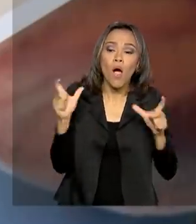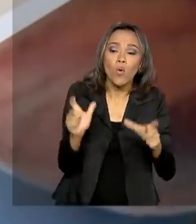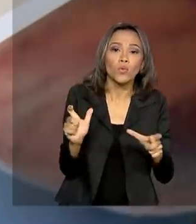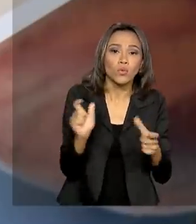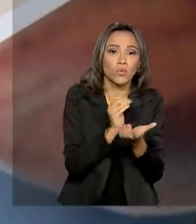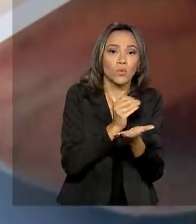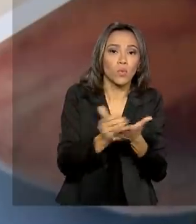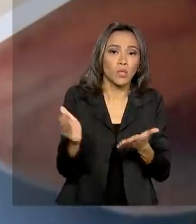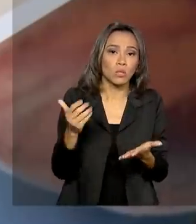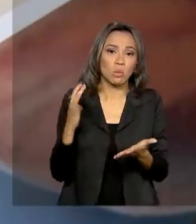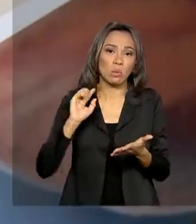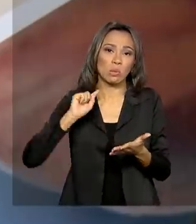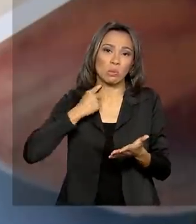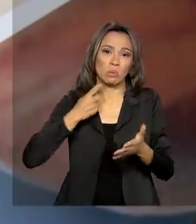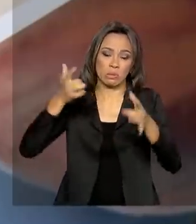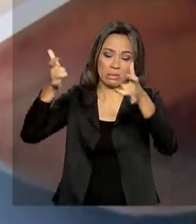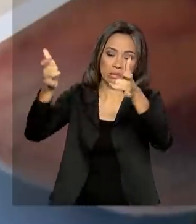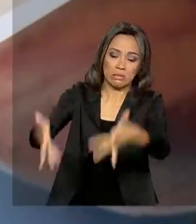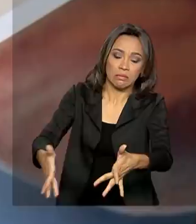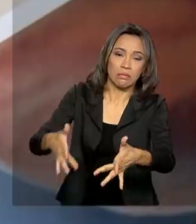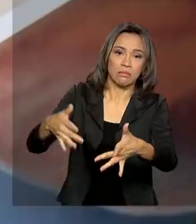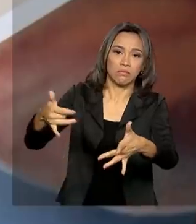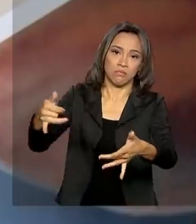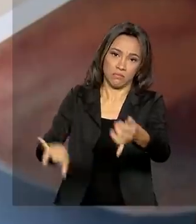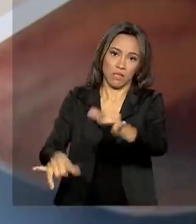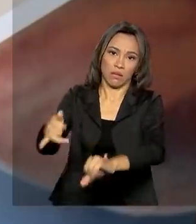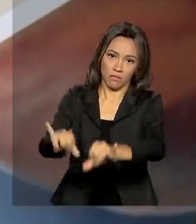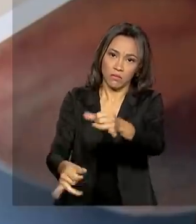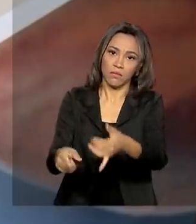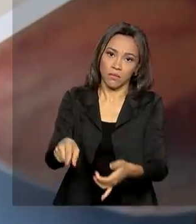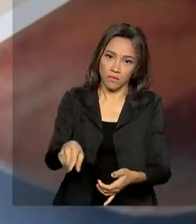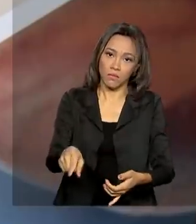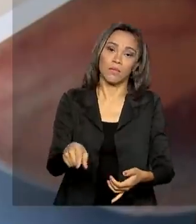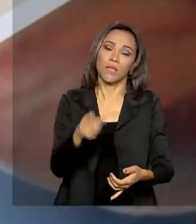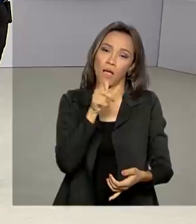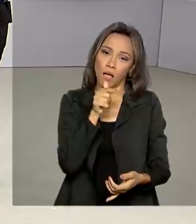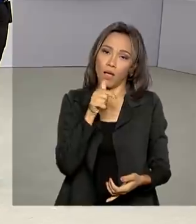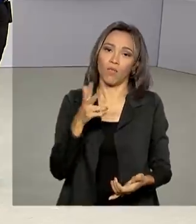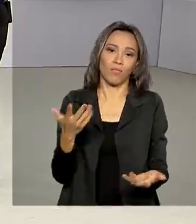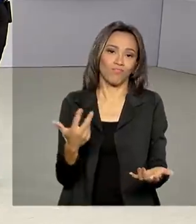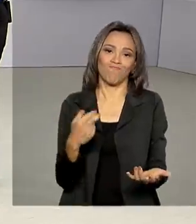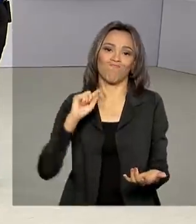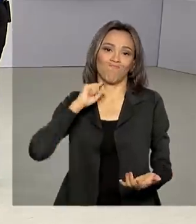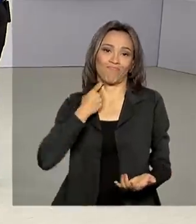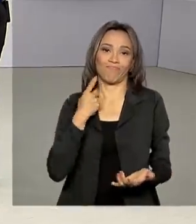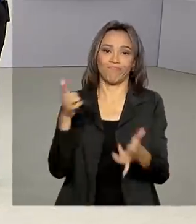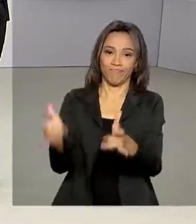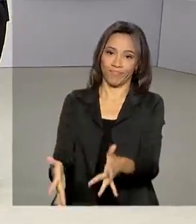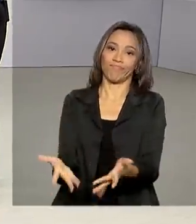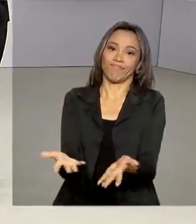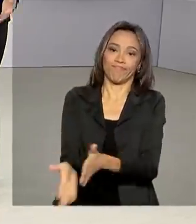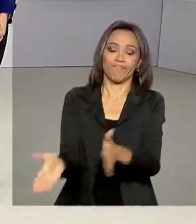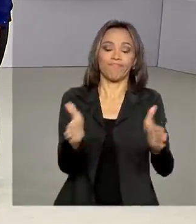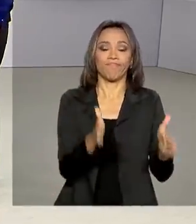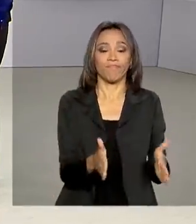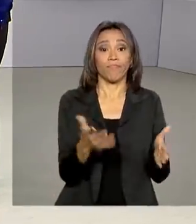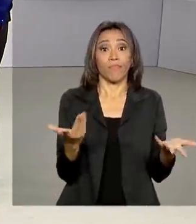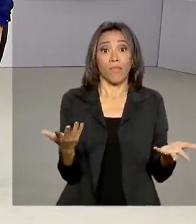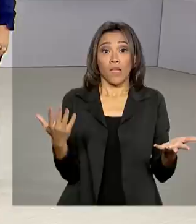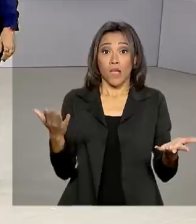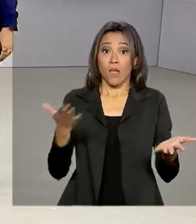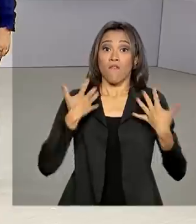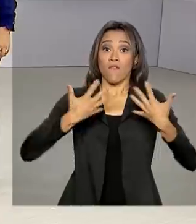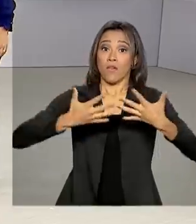mas a gente já sabe que a contaminação, a água cirurgia nesse ponto está contaminada. E olha, com a chegada do verão,